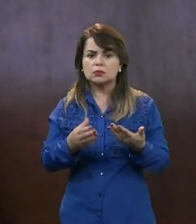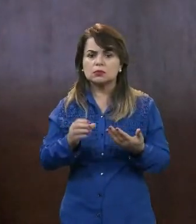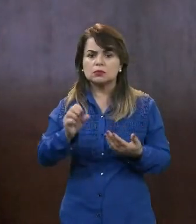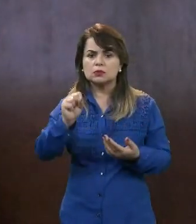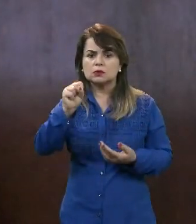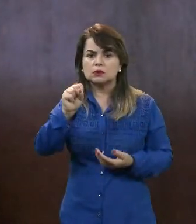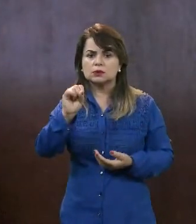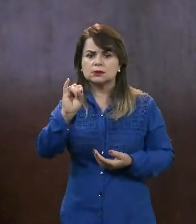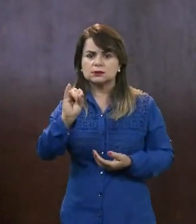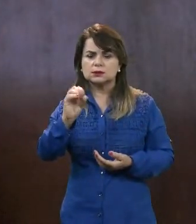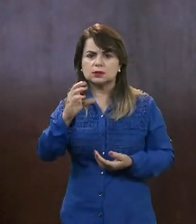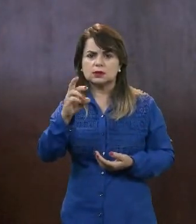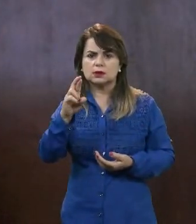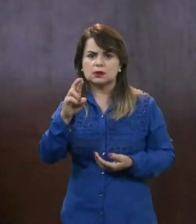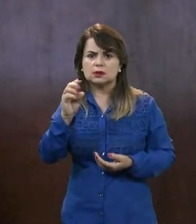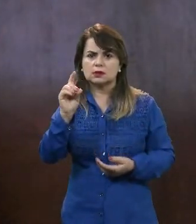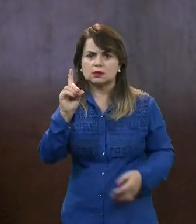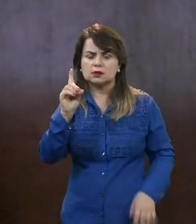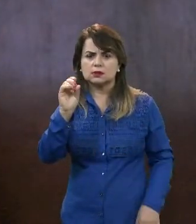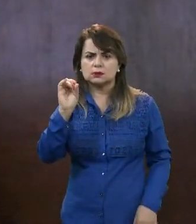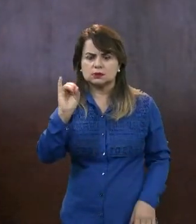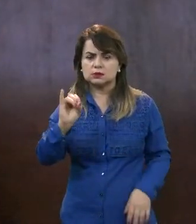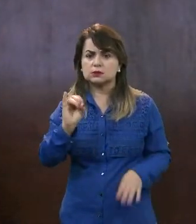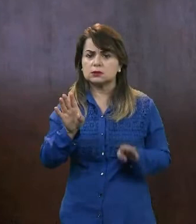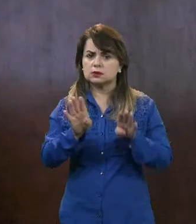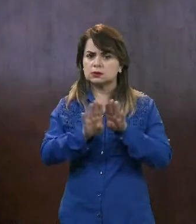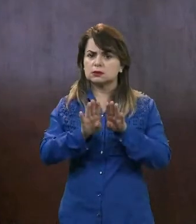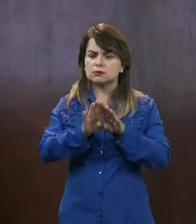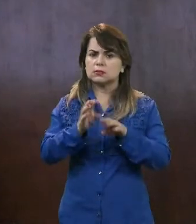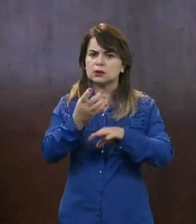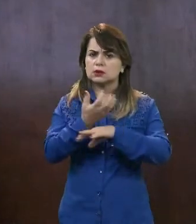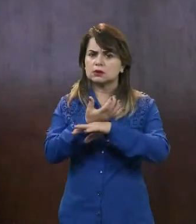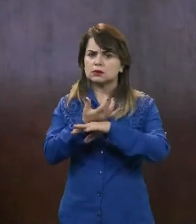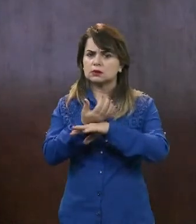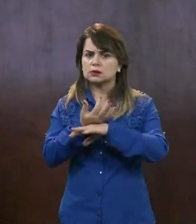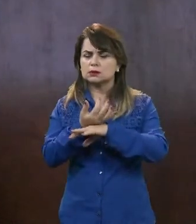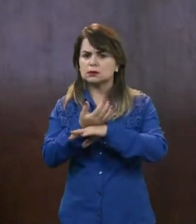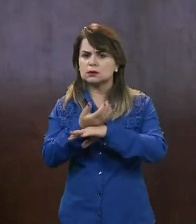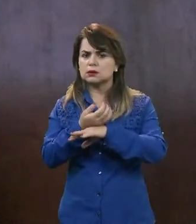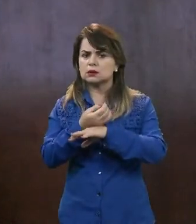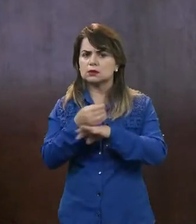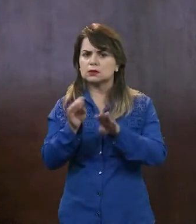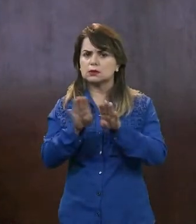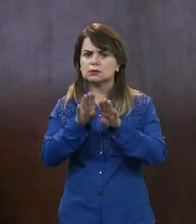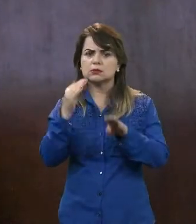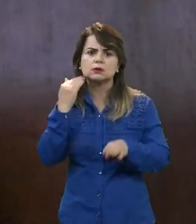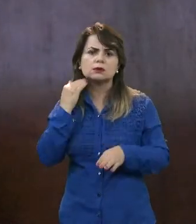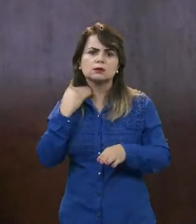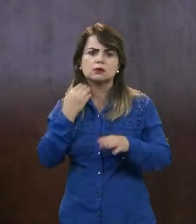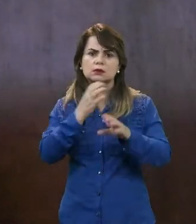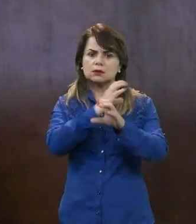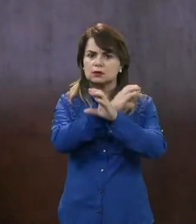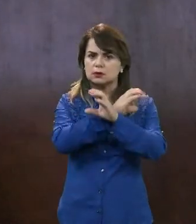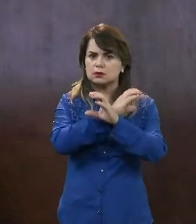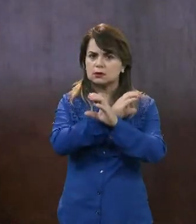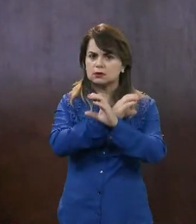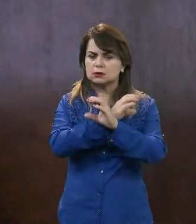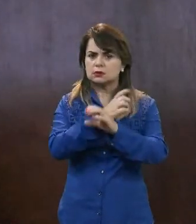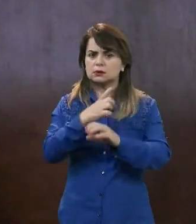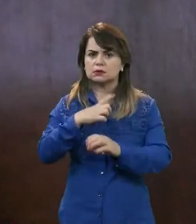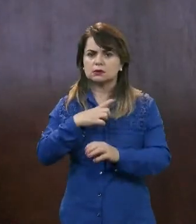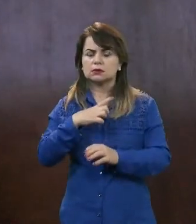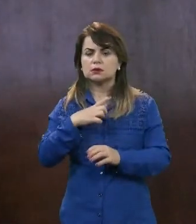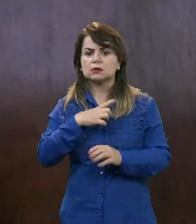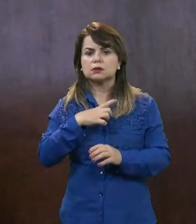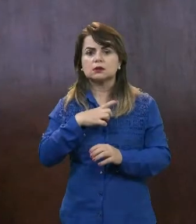atende, eu acho que o Santander também nos atende, se eu não estou errado. A Caixa também tem. É mais uma questão nessa